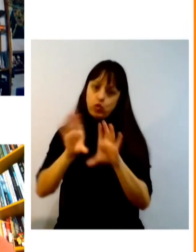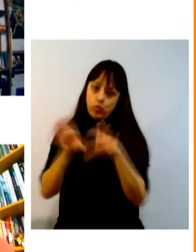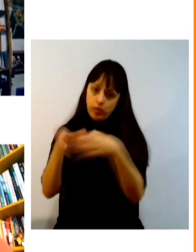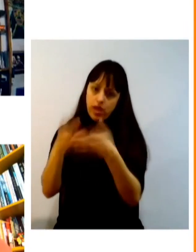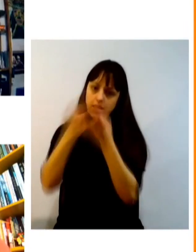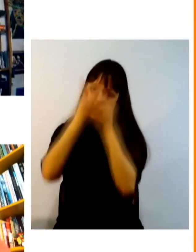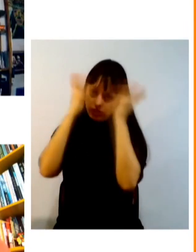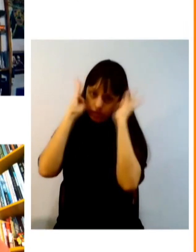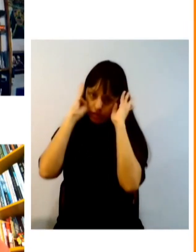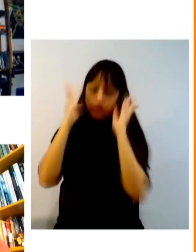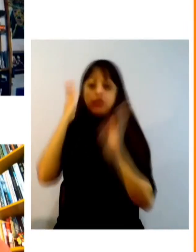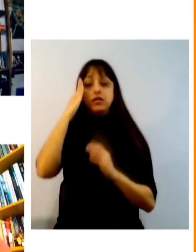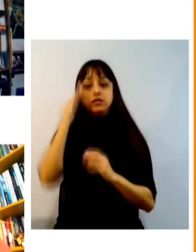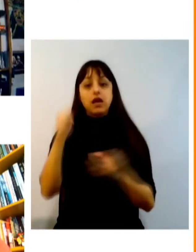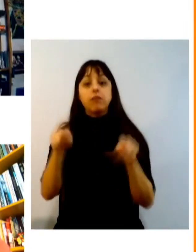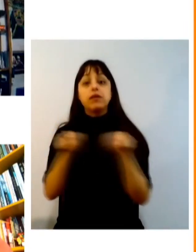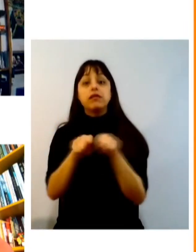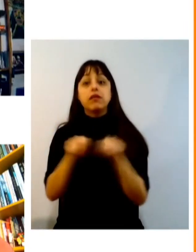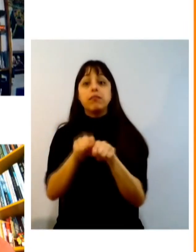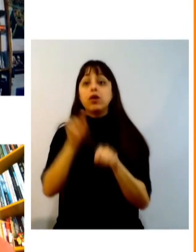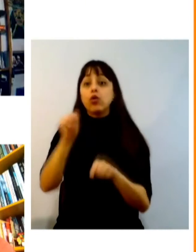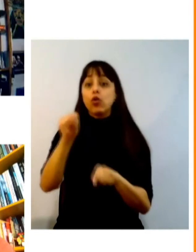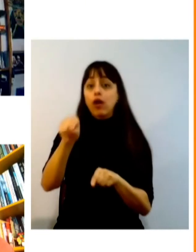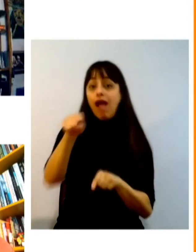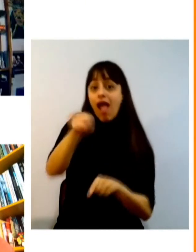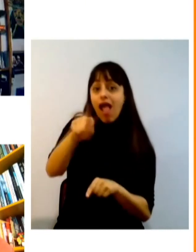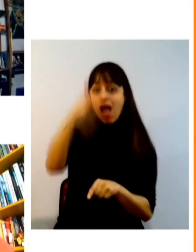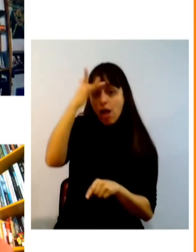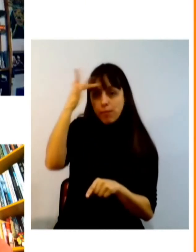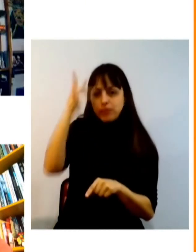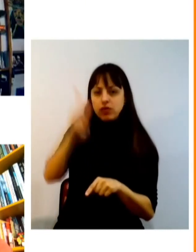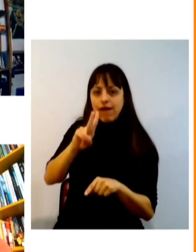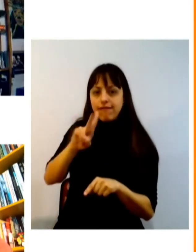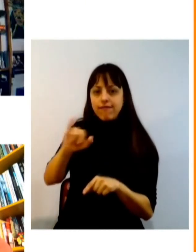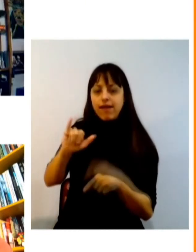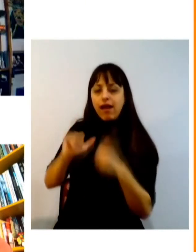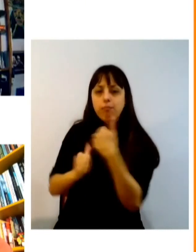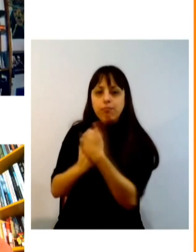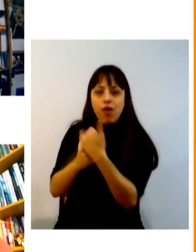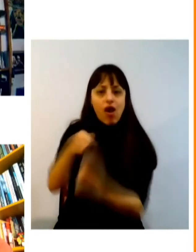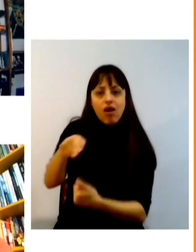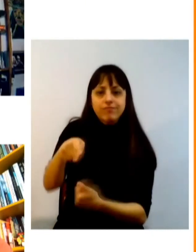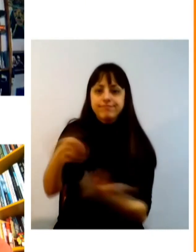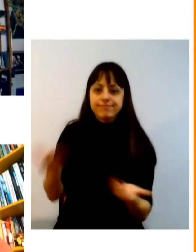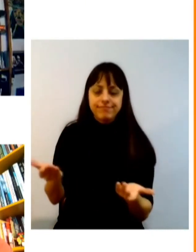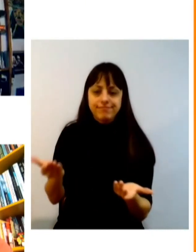nós fizemos uma ação agora quem que fala por aqueles da Amazônia então